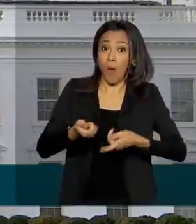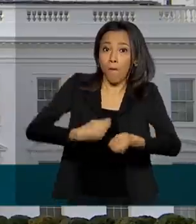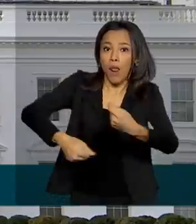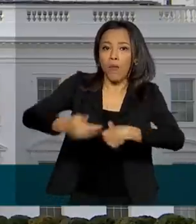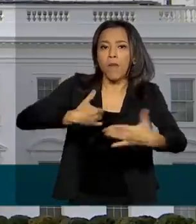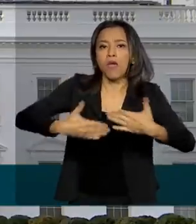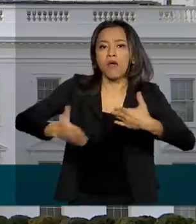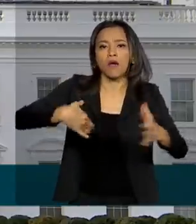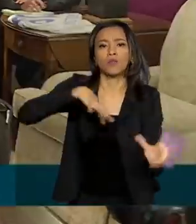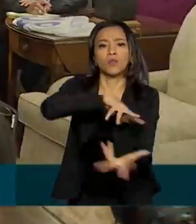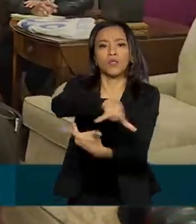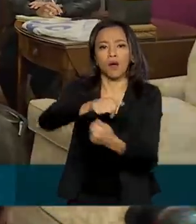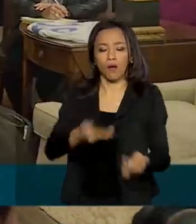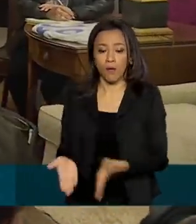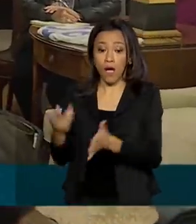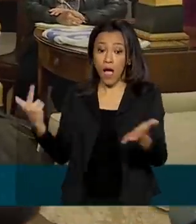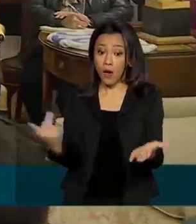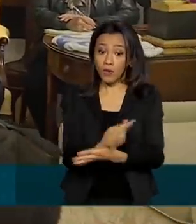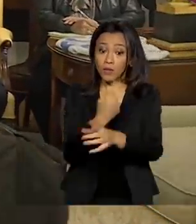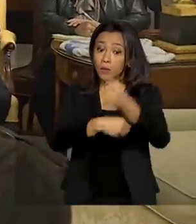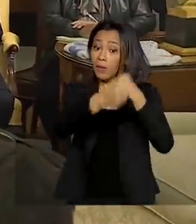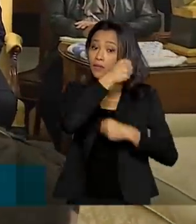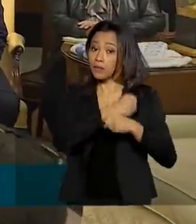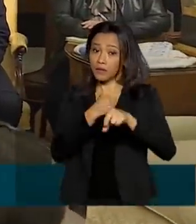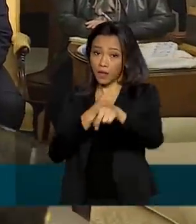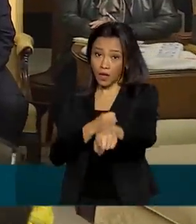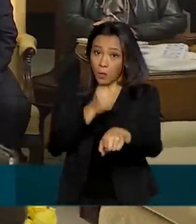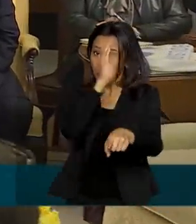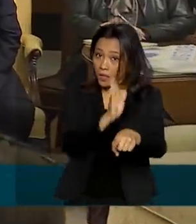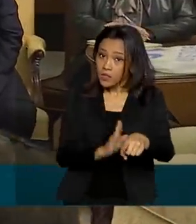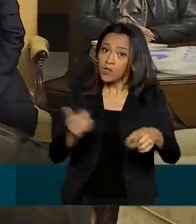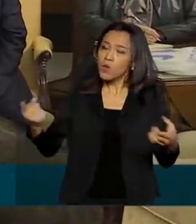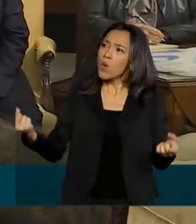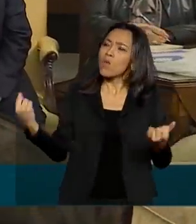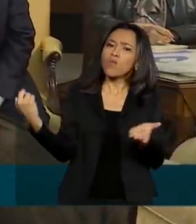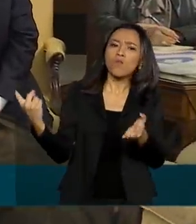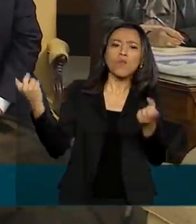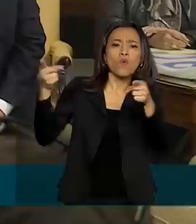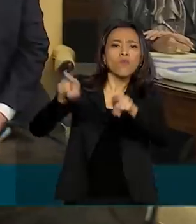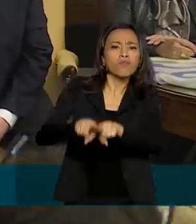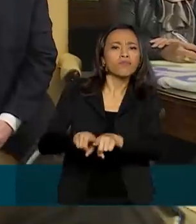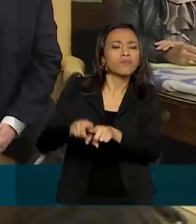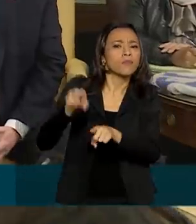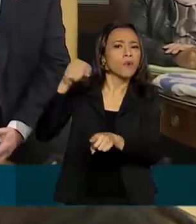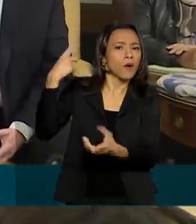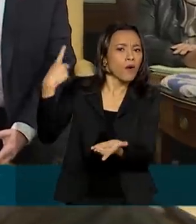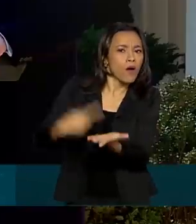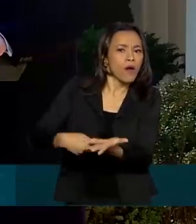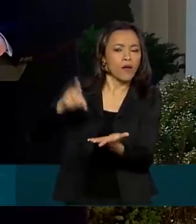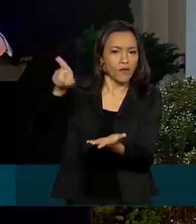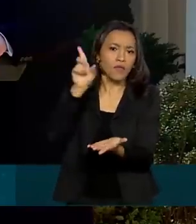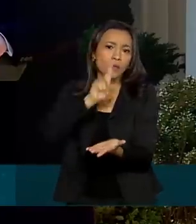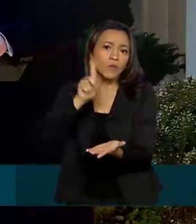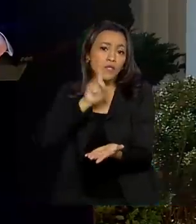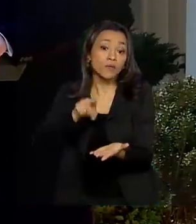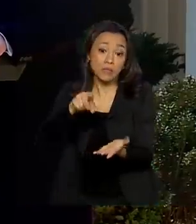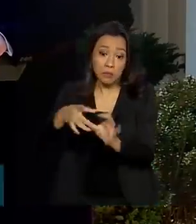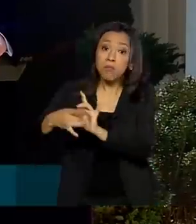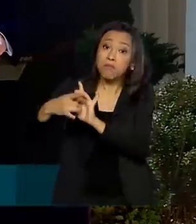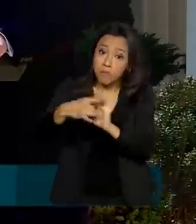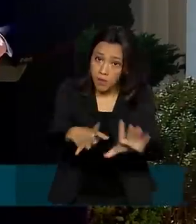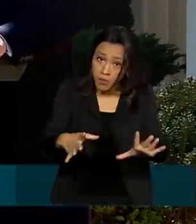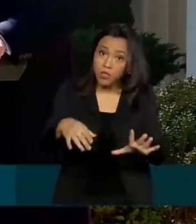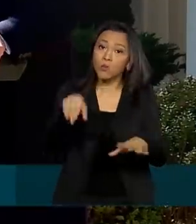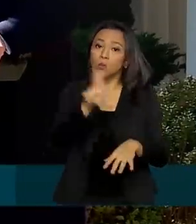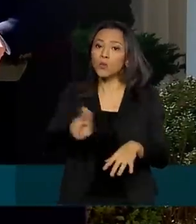ocorreu no ano passado, quando o Brasil firmou com os Estados Unidos um acordo de salvaguardas que autorizou lançamentos de